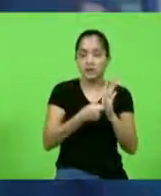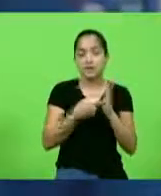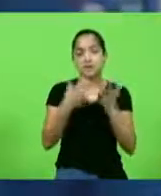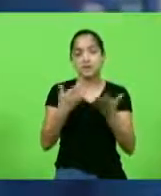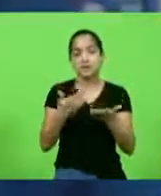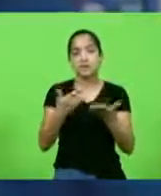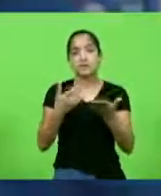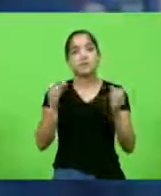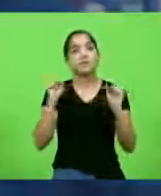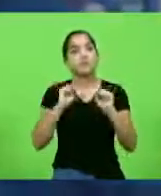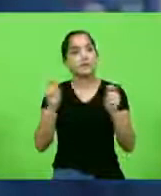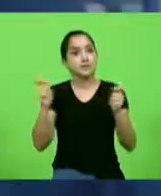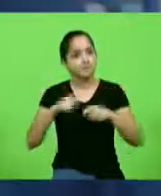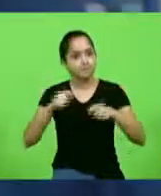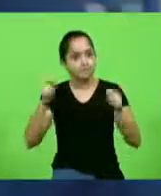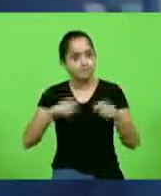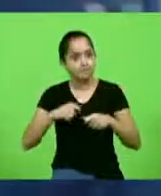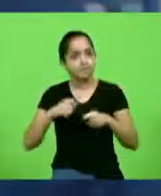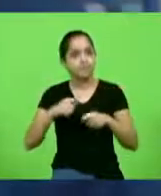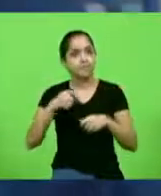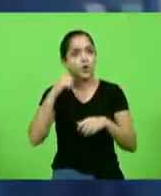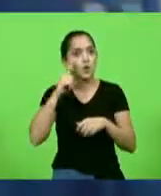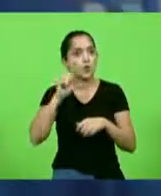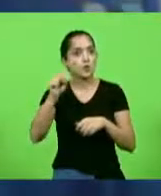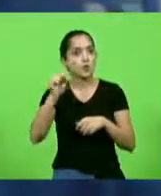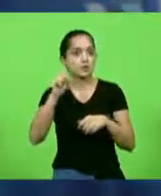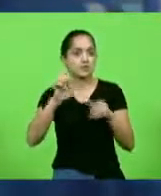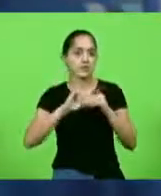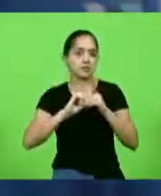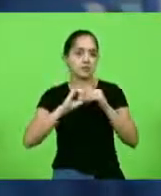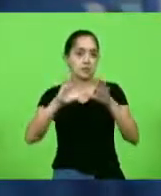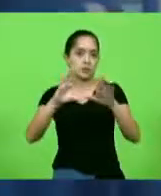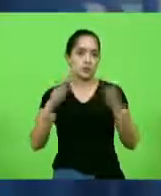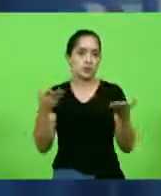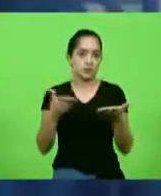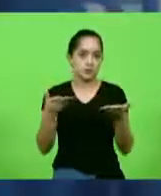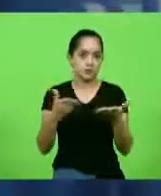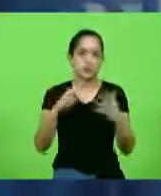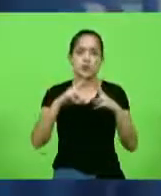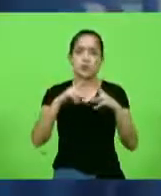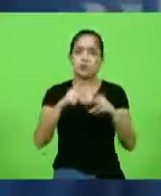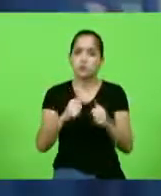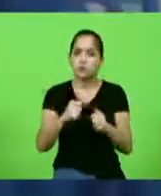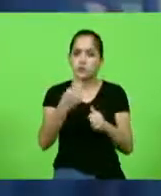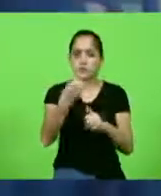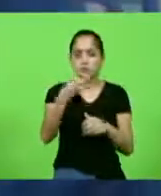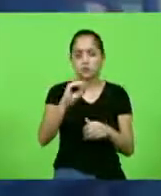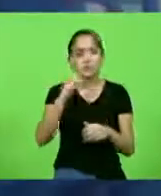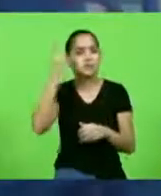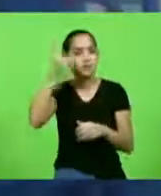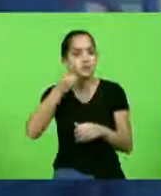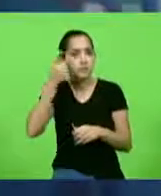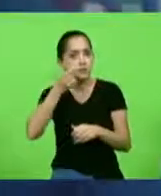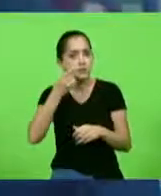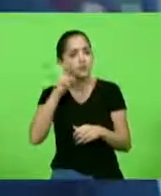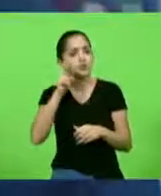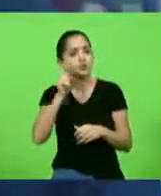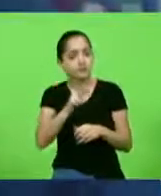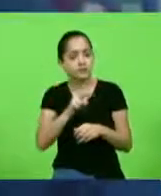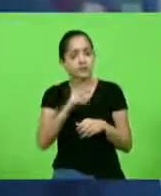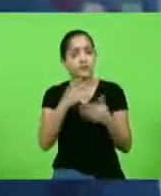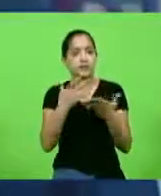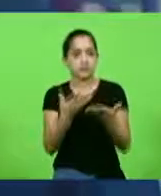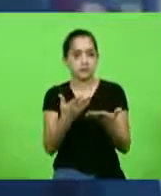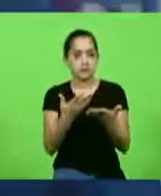pudéssemos conquistar a democracia que vivemos hoje. Todos nós, 40 parlamentares, vivemos essa democracia